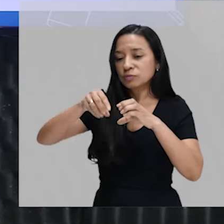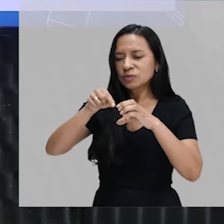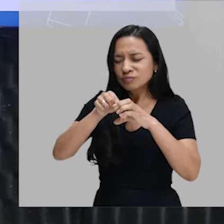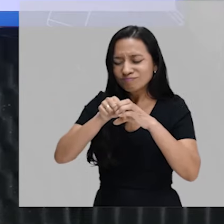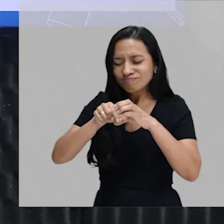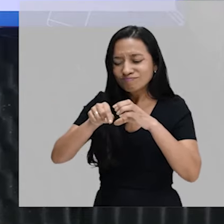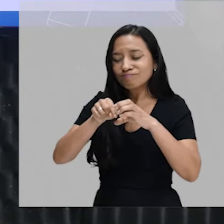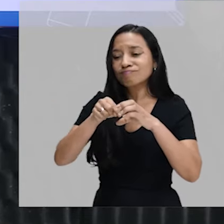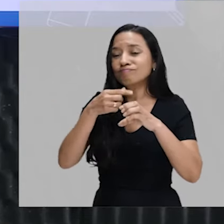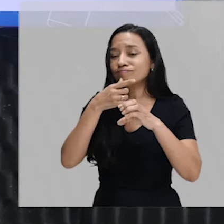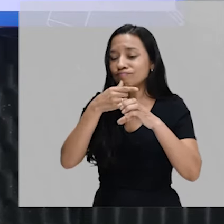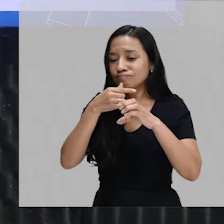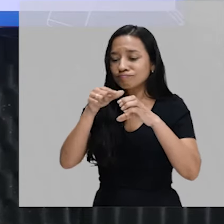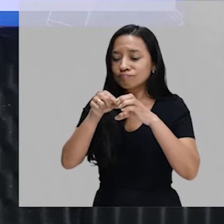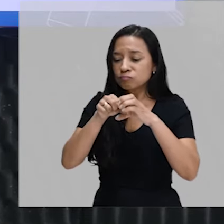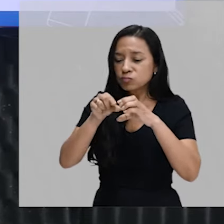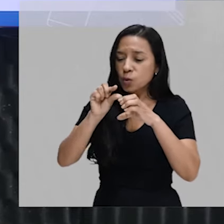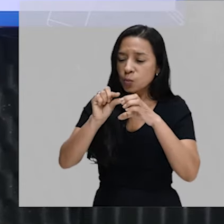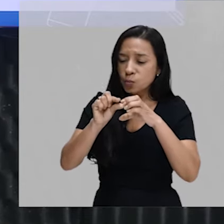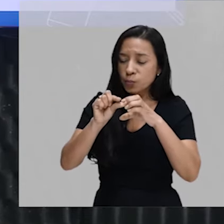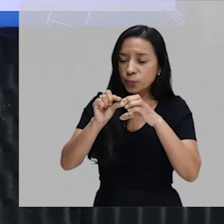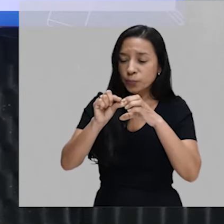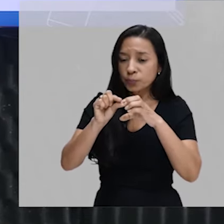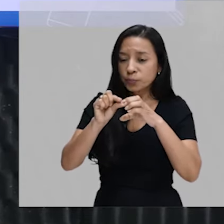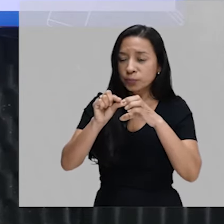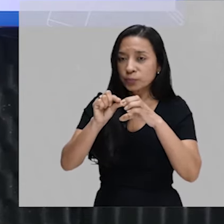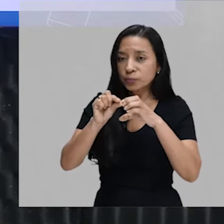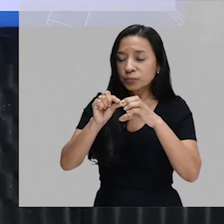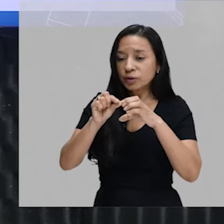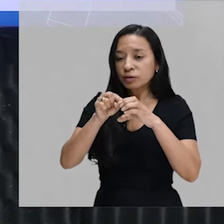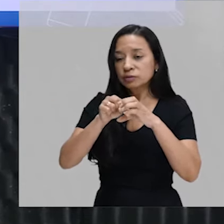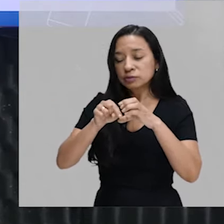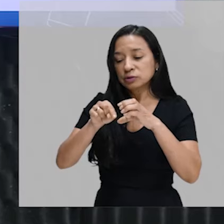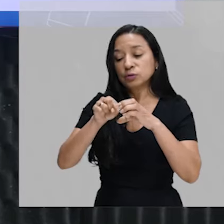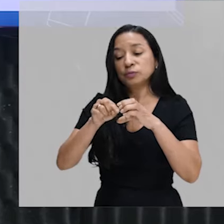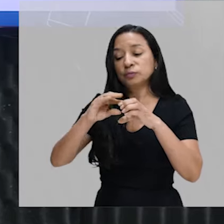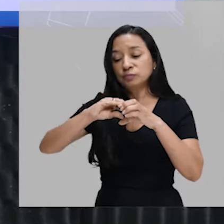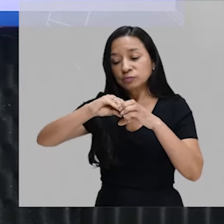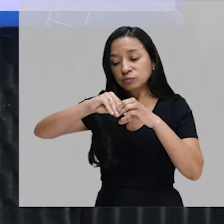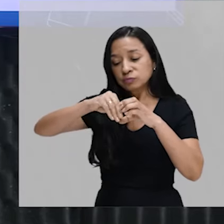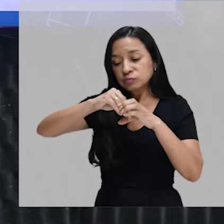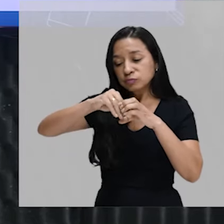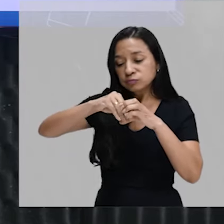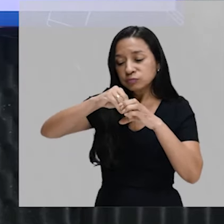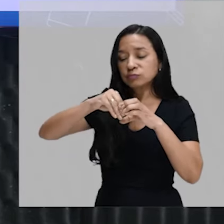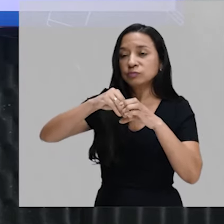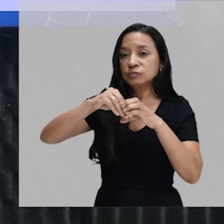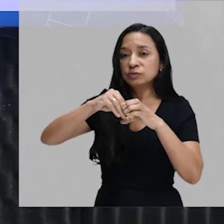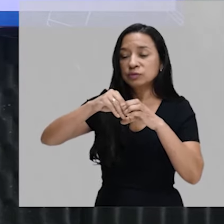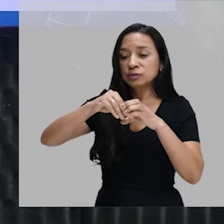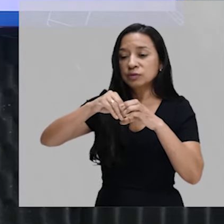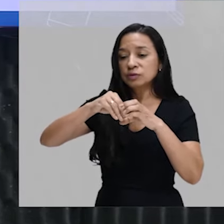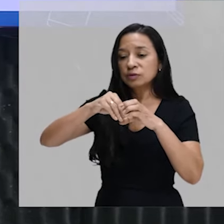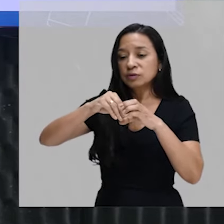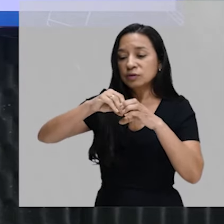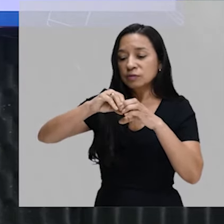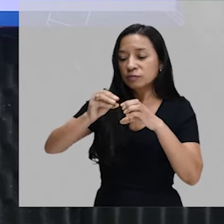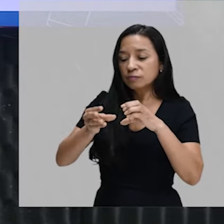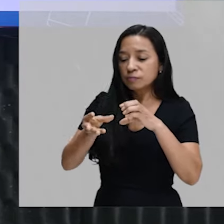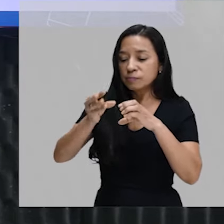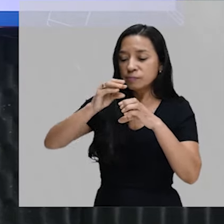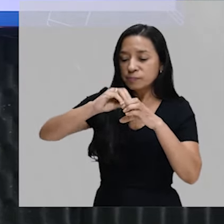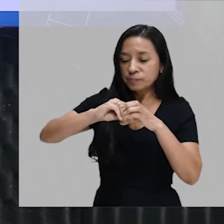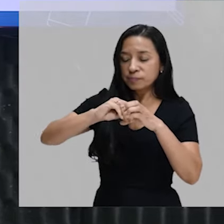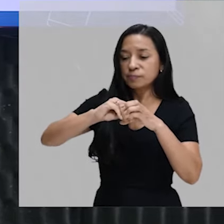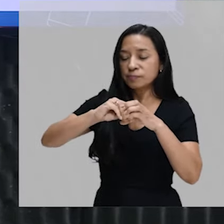enzima digestiva. Esse lisossomo vai se fundir a esse vacúolo autofágico, vai digerir